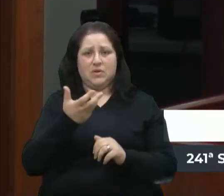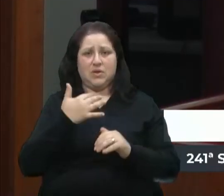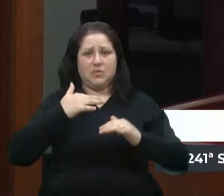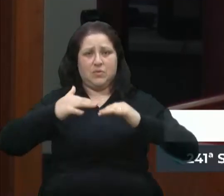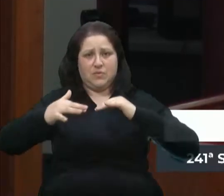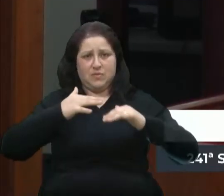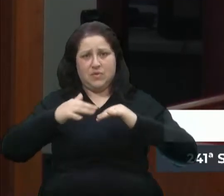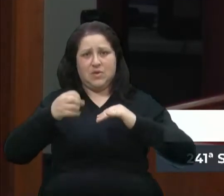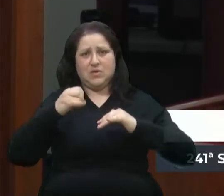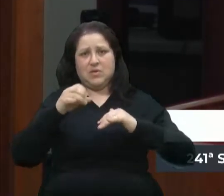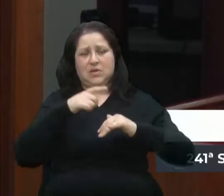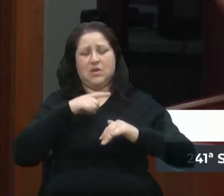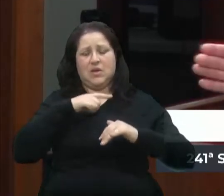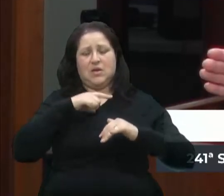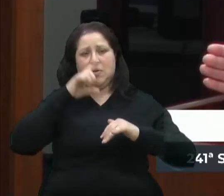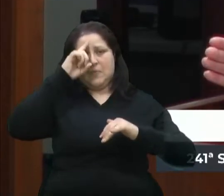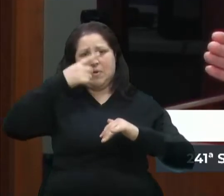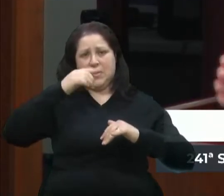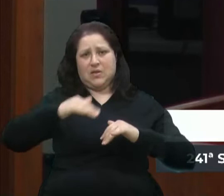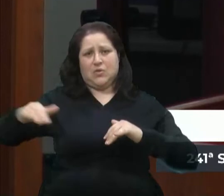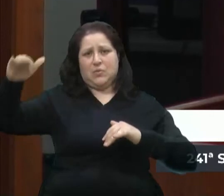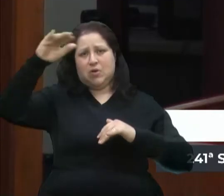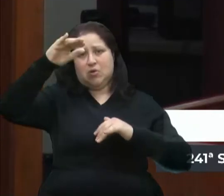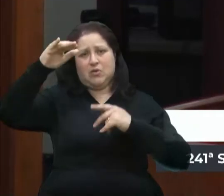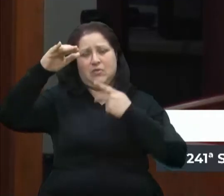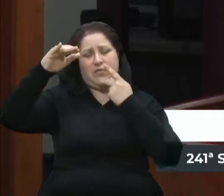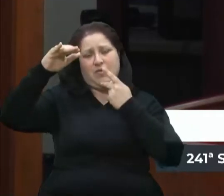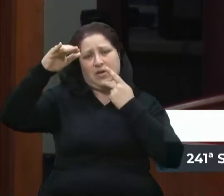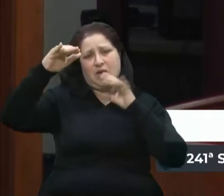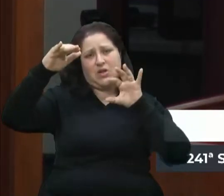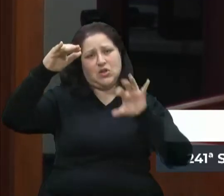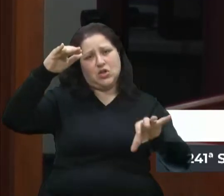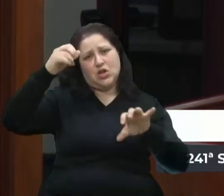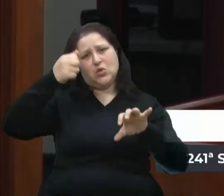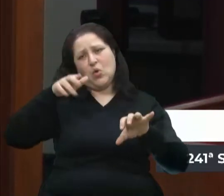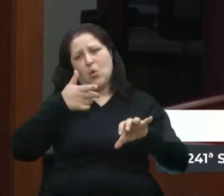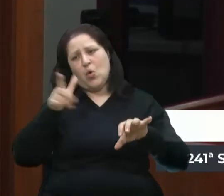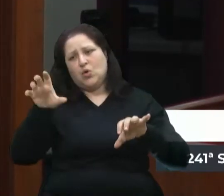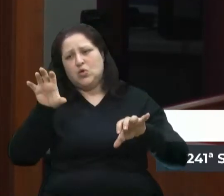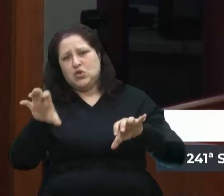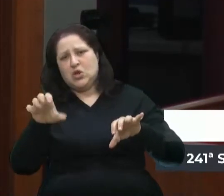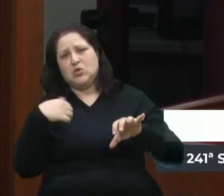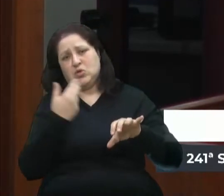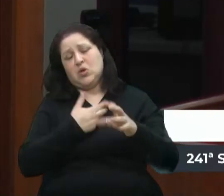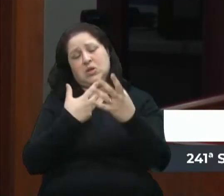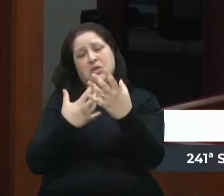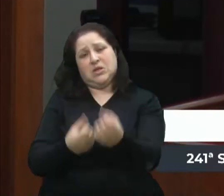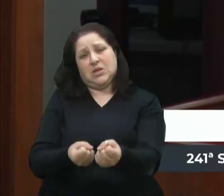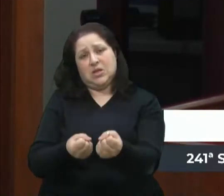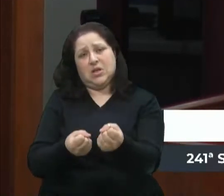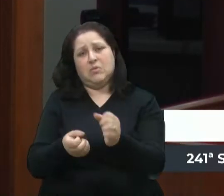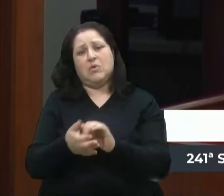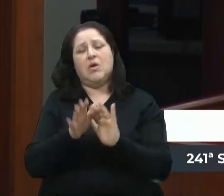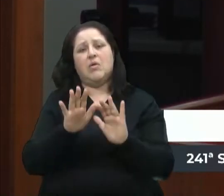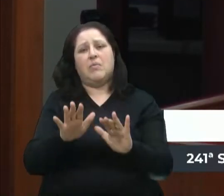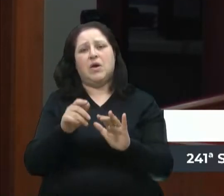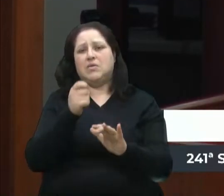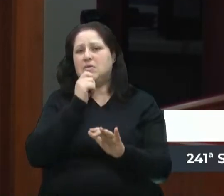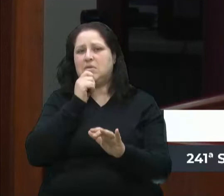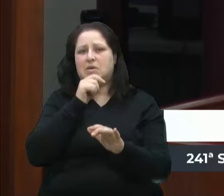dizendo foi desse jeito ou foi daquele, a gente vai acatar. Mas enquanto isso não acontecer nós vamos nos